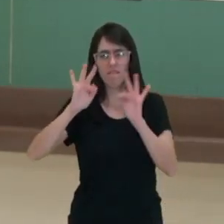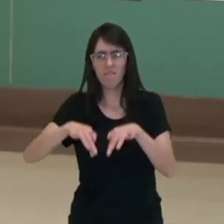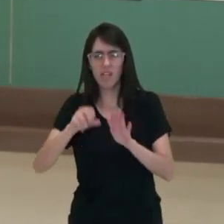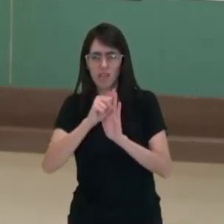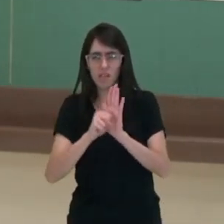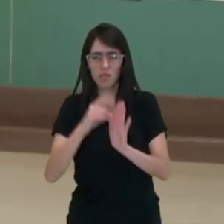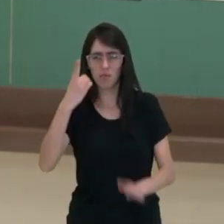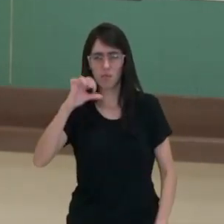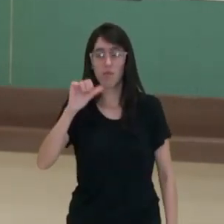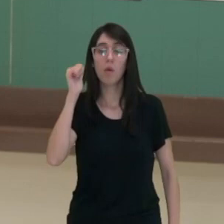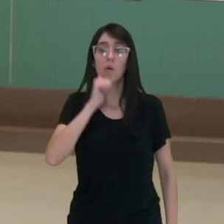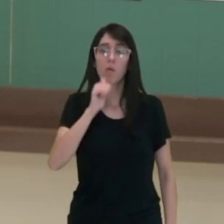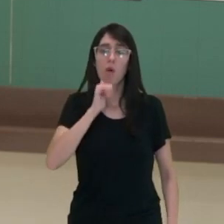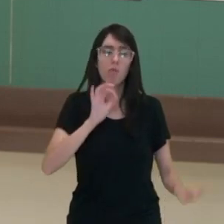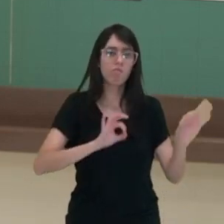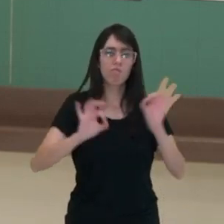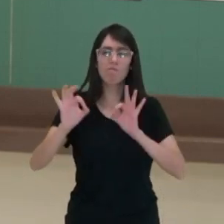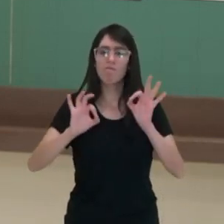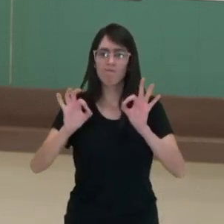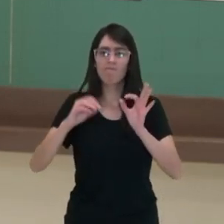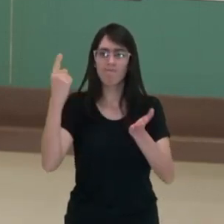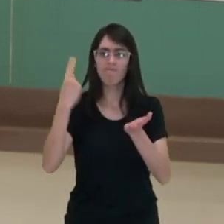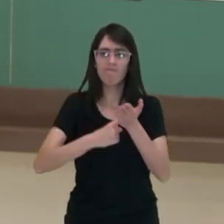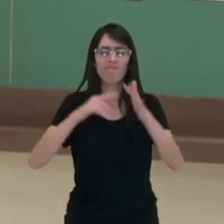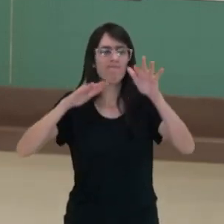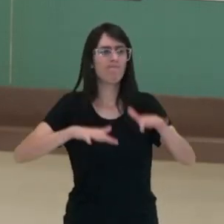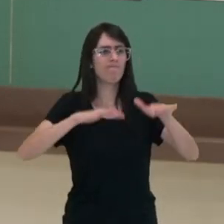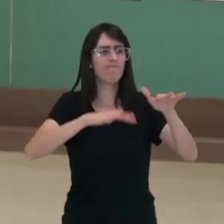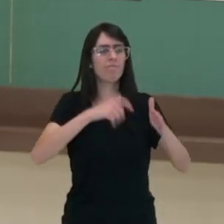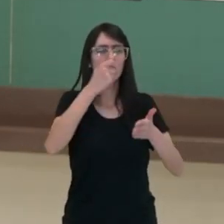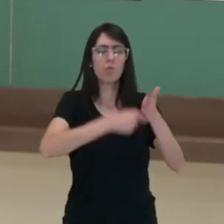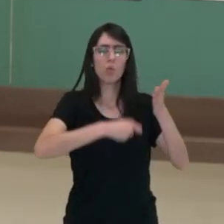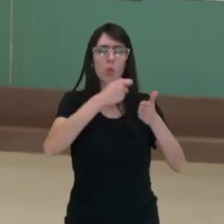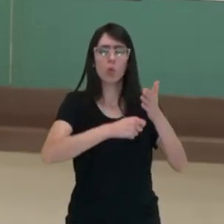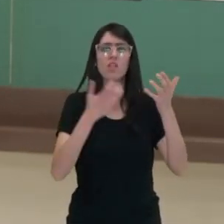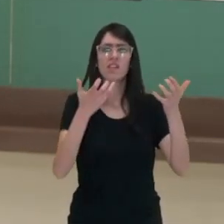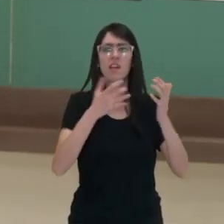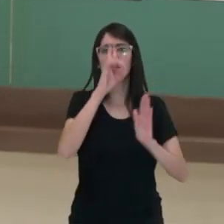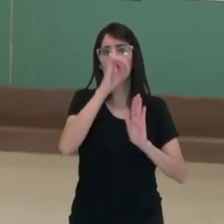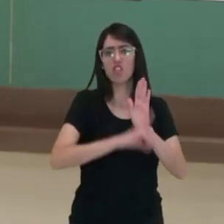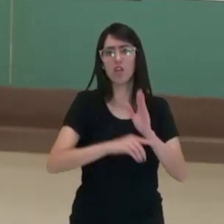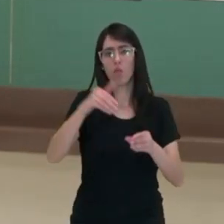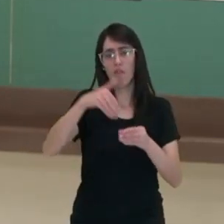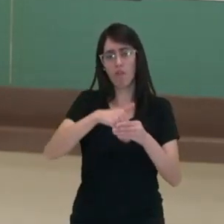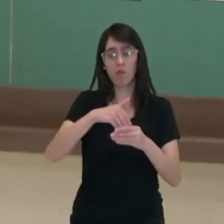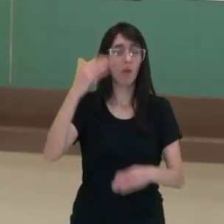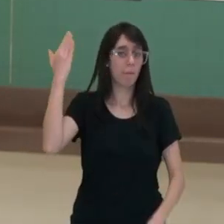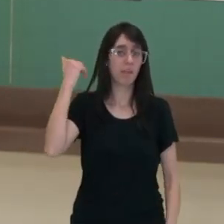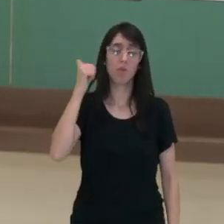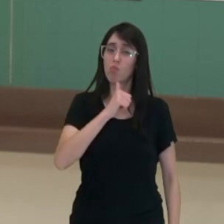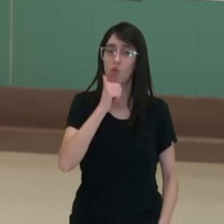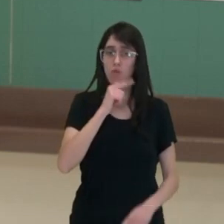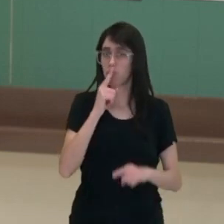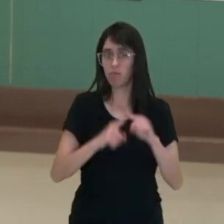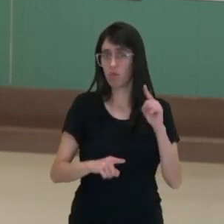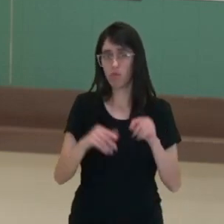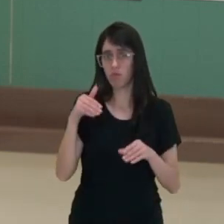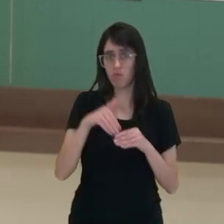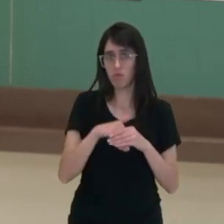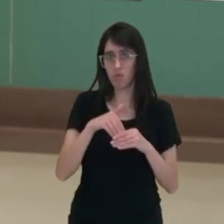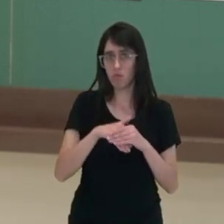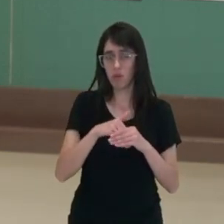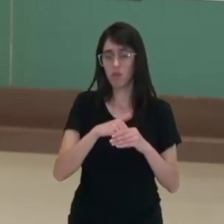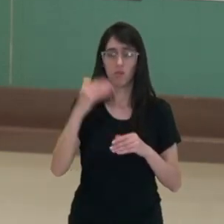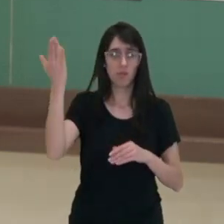as mulheres se organizaram para lutar pelo voto. Então as mulheres não tinham direito ao voto, a